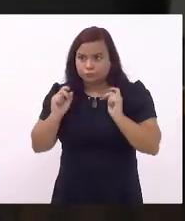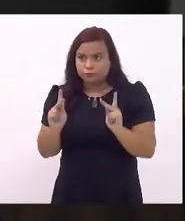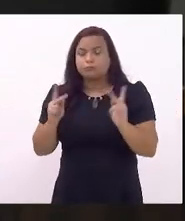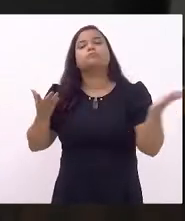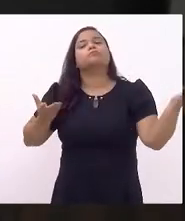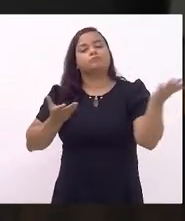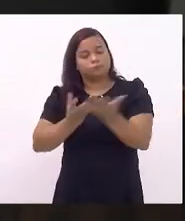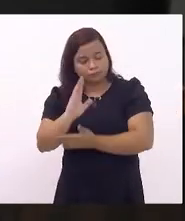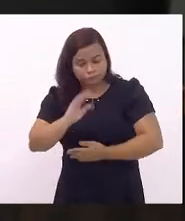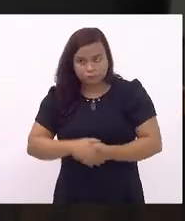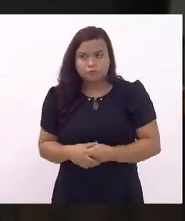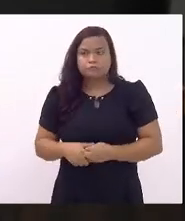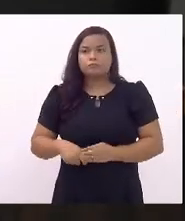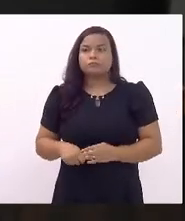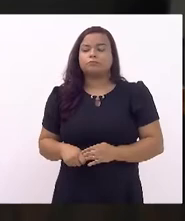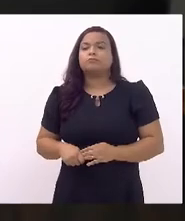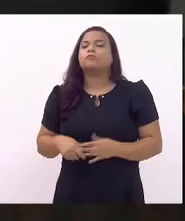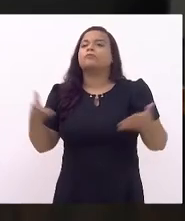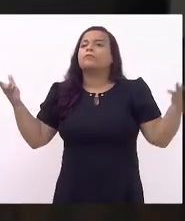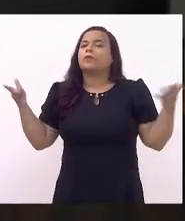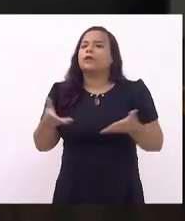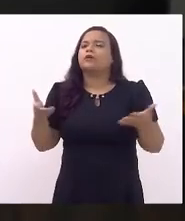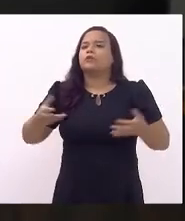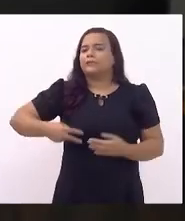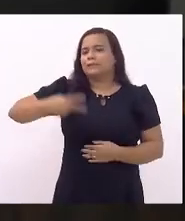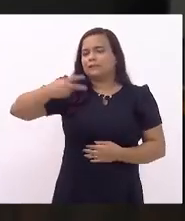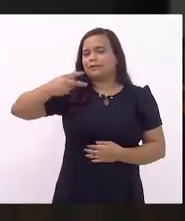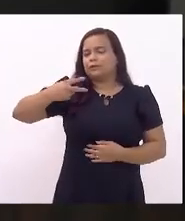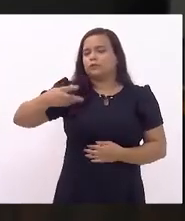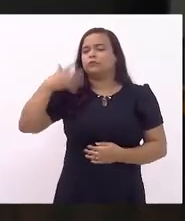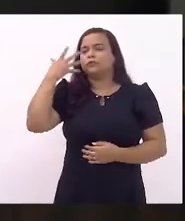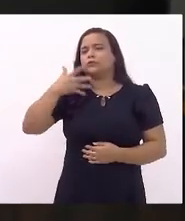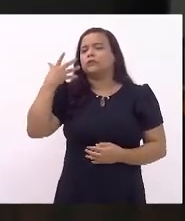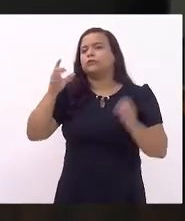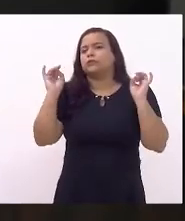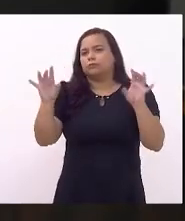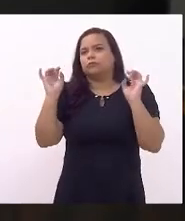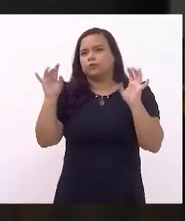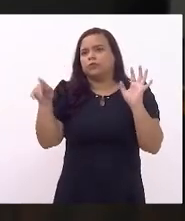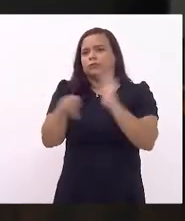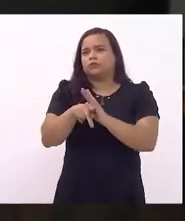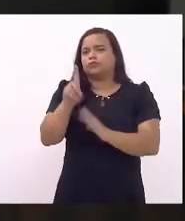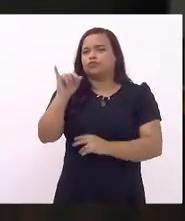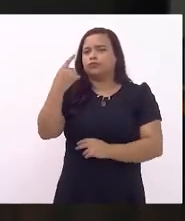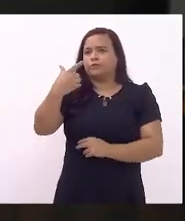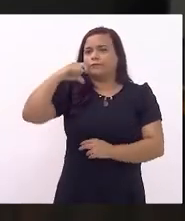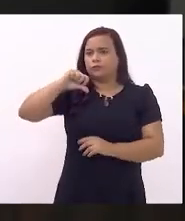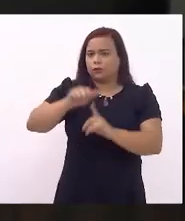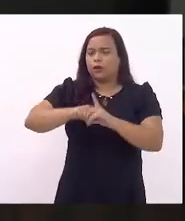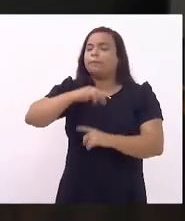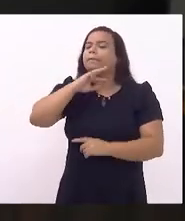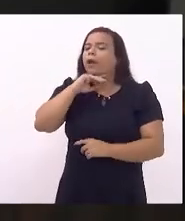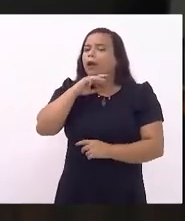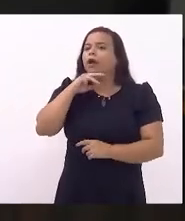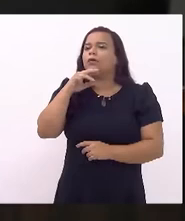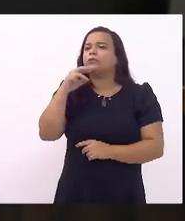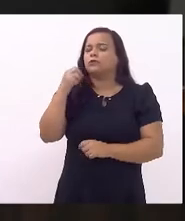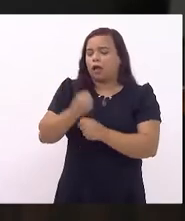Então, vamos agora à segunda sessão extraordinária do dia 29 de março de 2022.